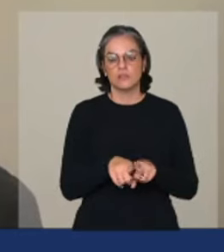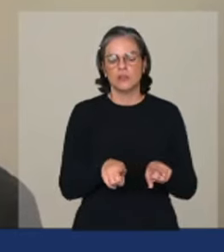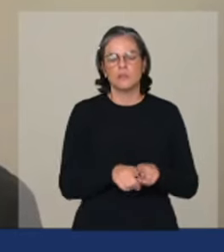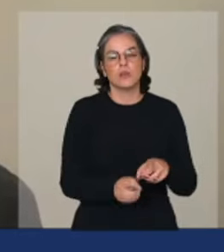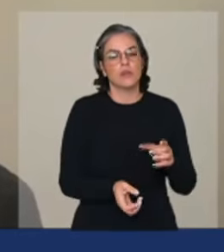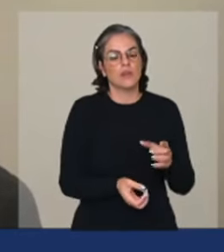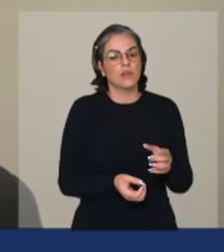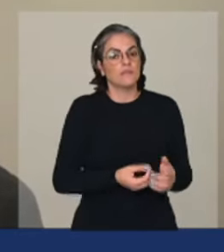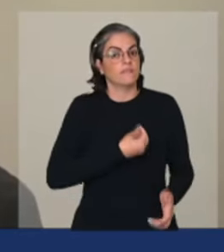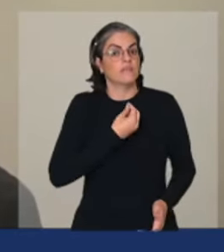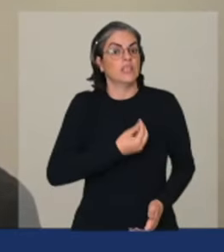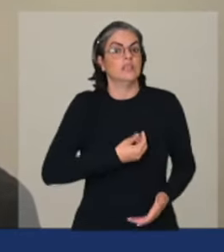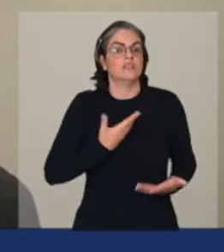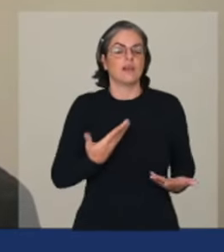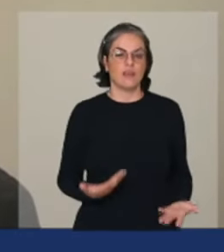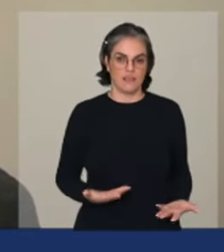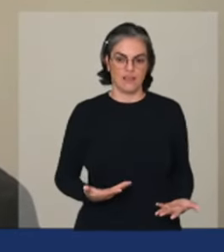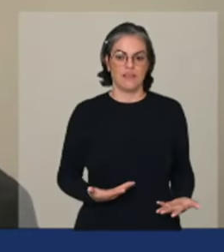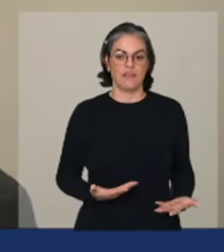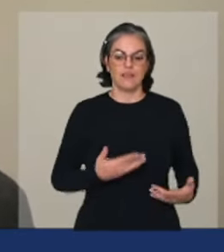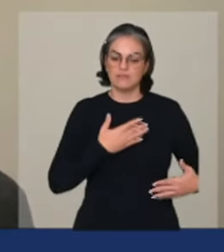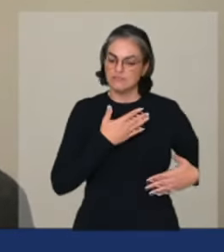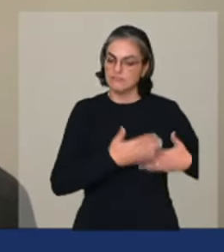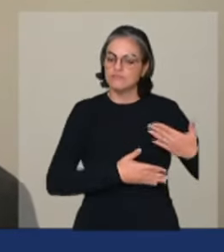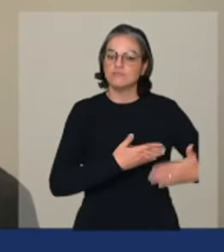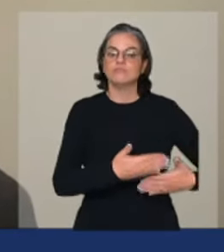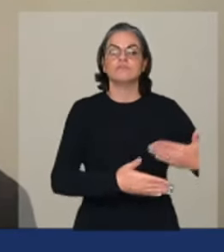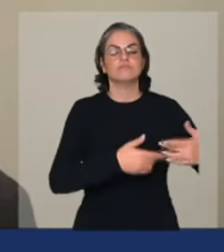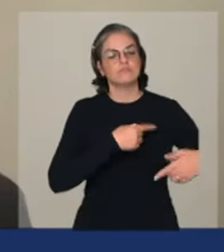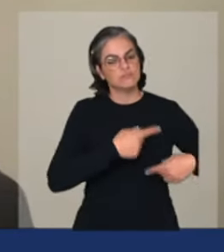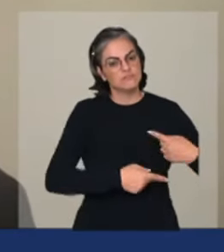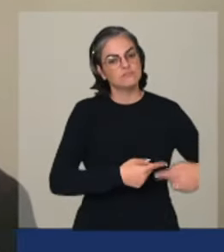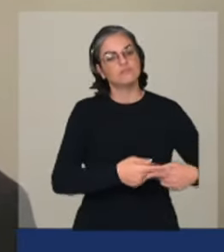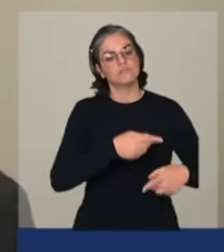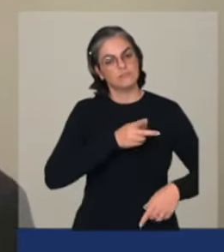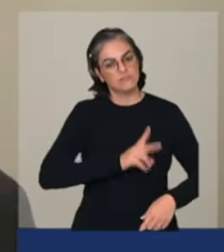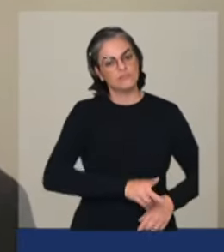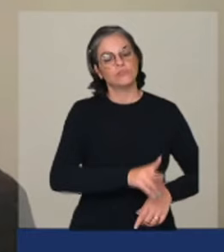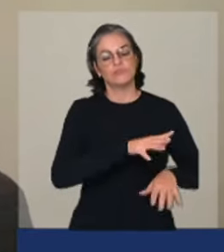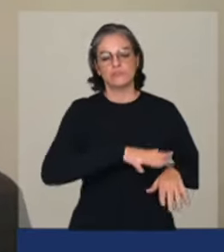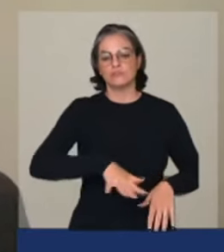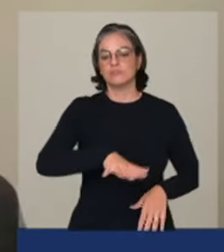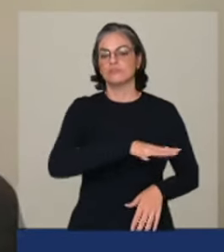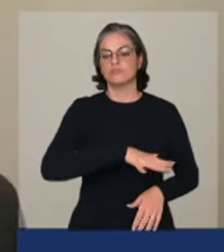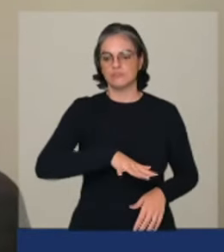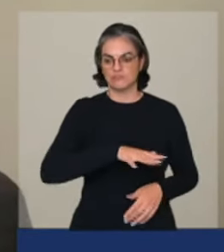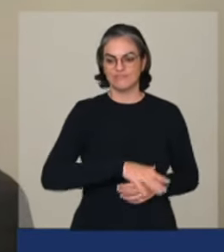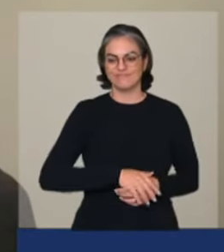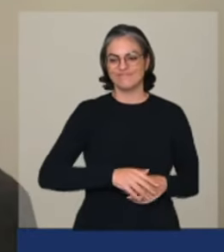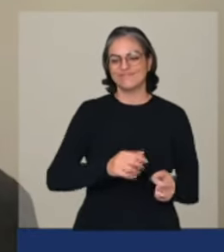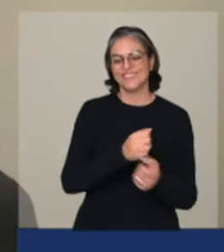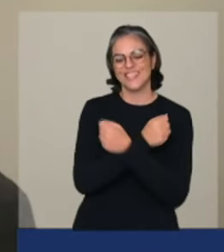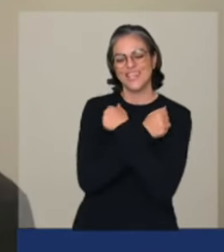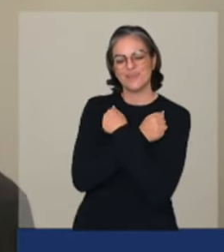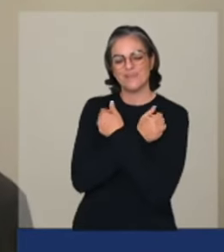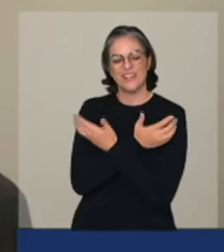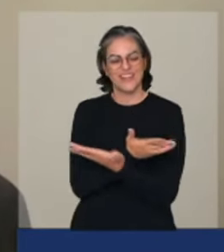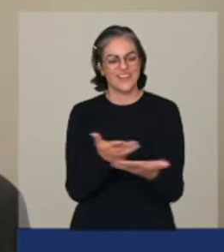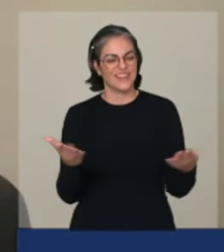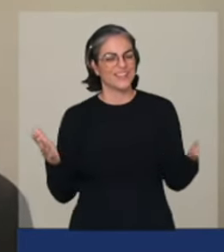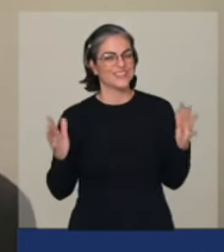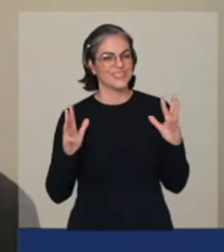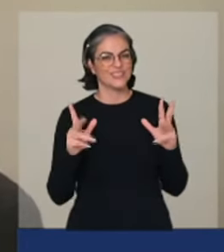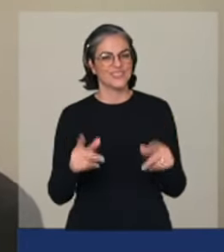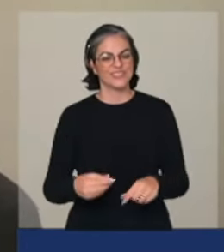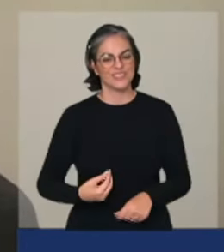e reprodução da vida e do meio ambiente um grande abraço fraterno a todos que participaram desta